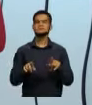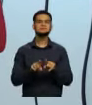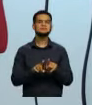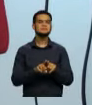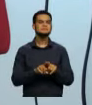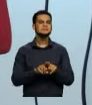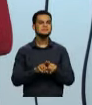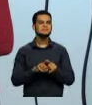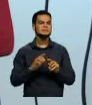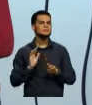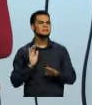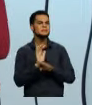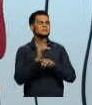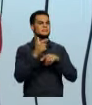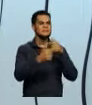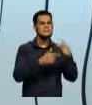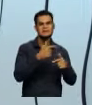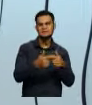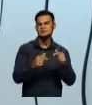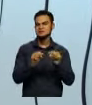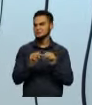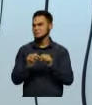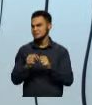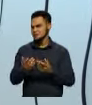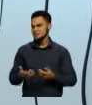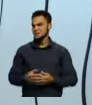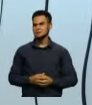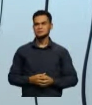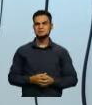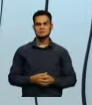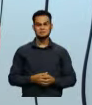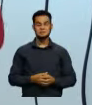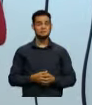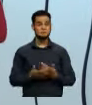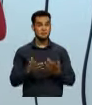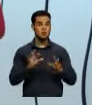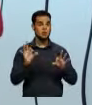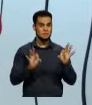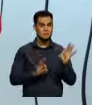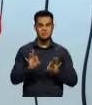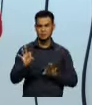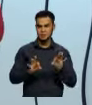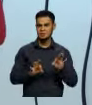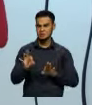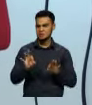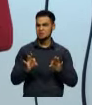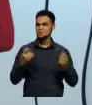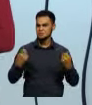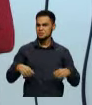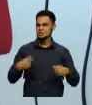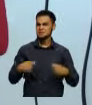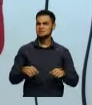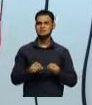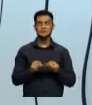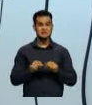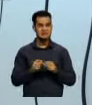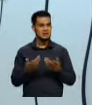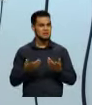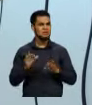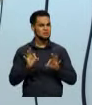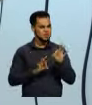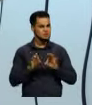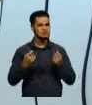algum serviço que está sendo feito. Algum projeto que eu preciso fazer, que eu preciso